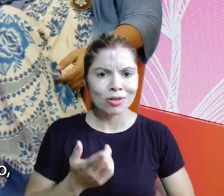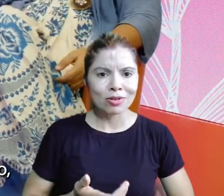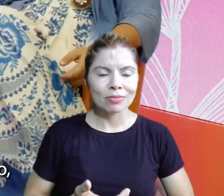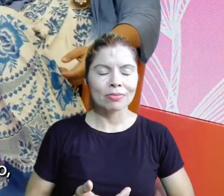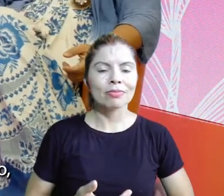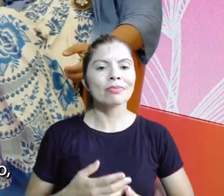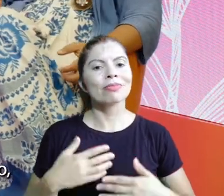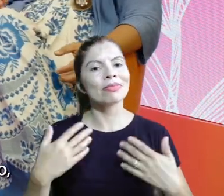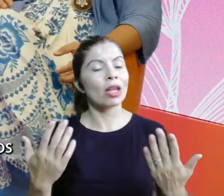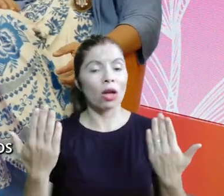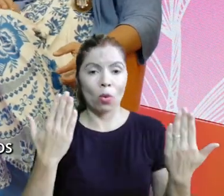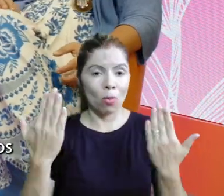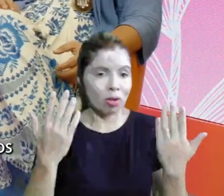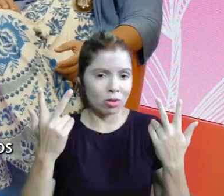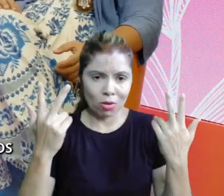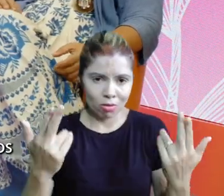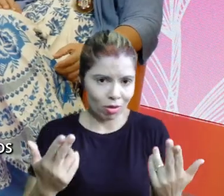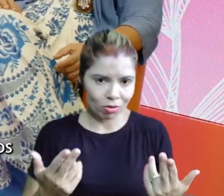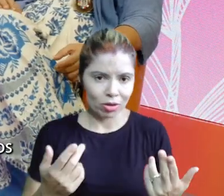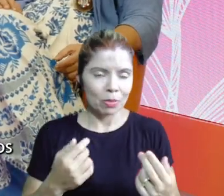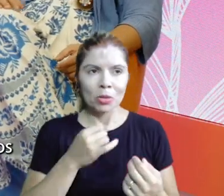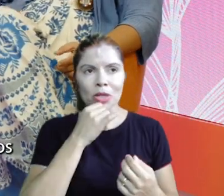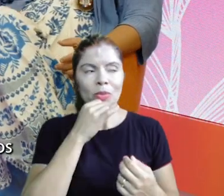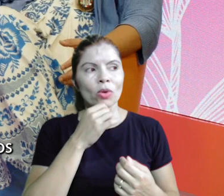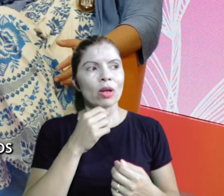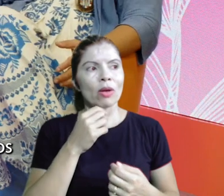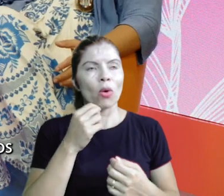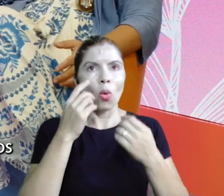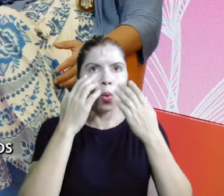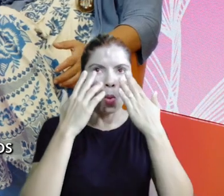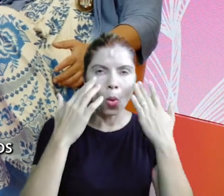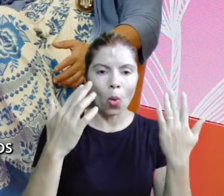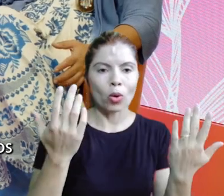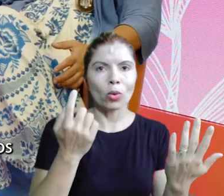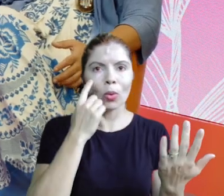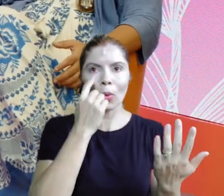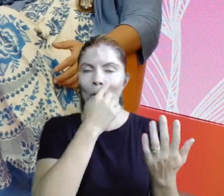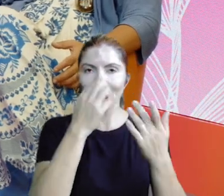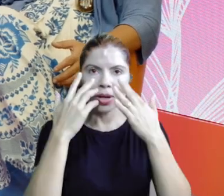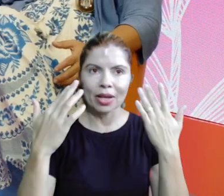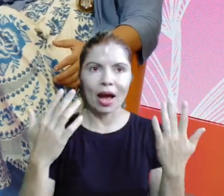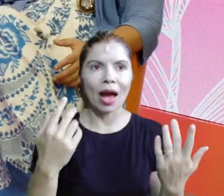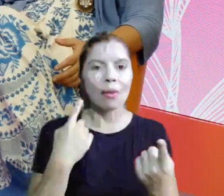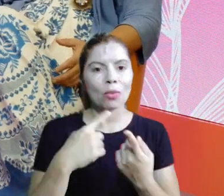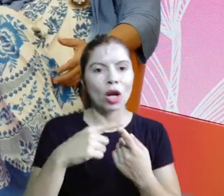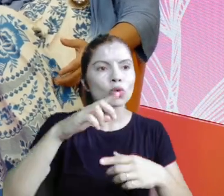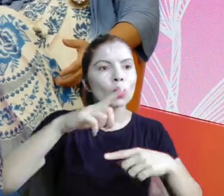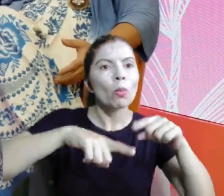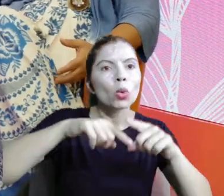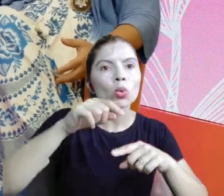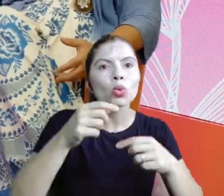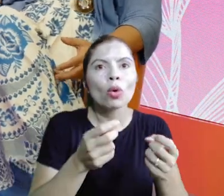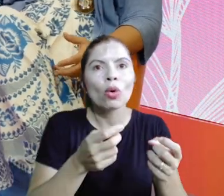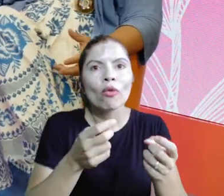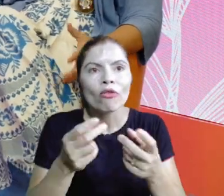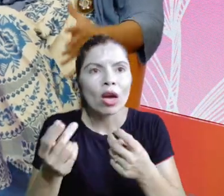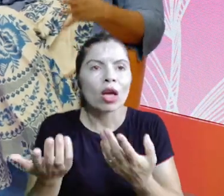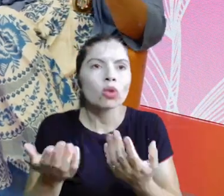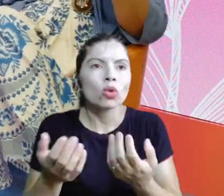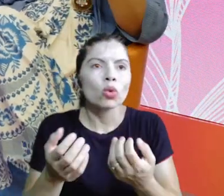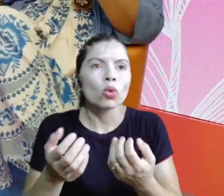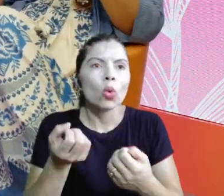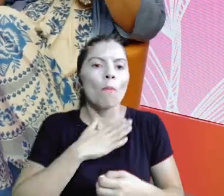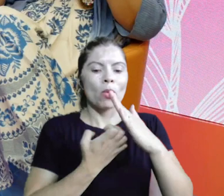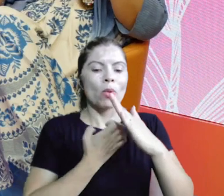quando a gente fala de brilho no olho, quando a gente fala de fazer sacrifícios para o negócio, não é, na verdade, não é um sacrifício, porque você tá ali,